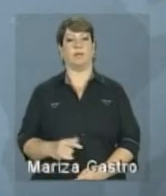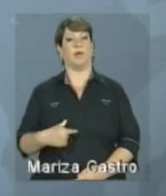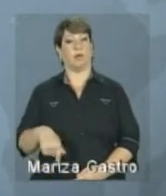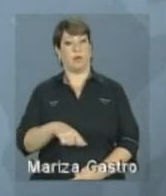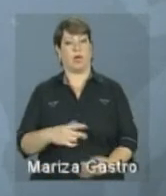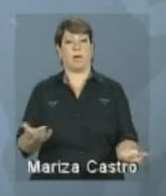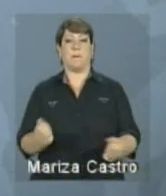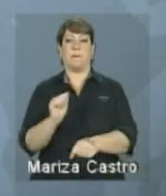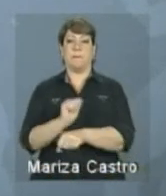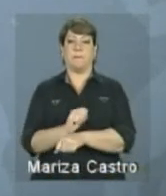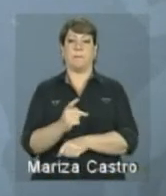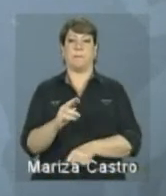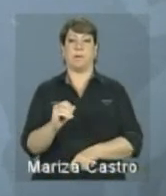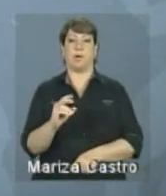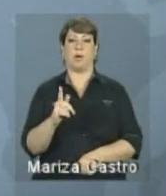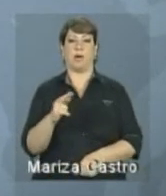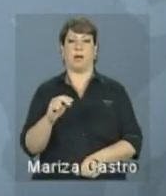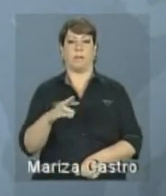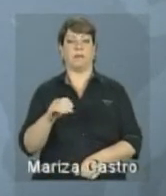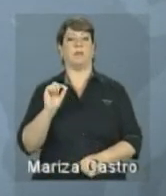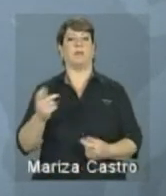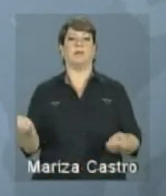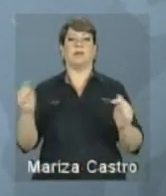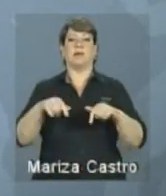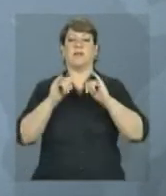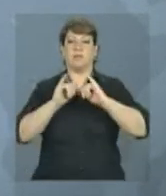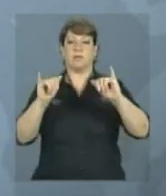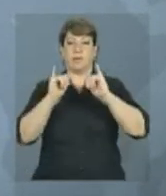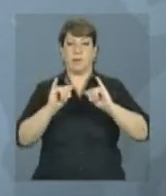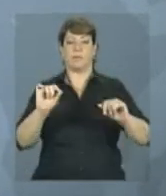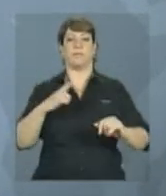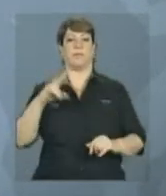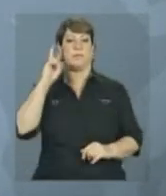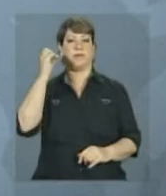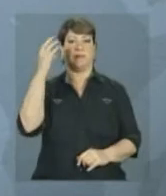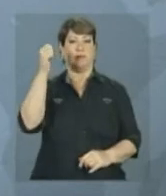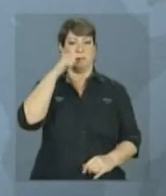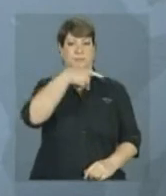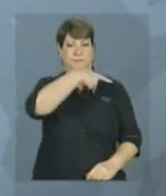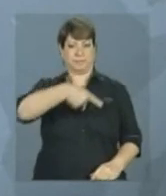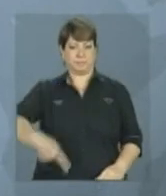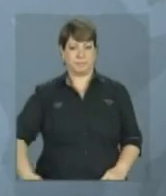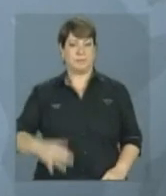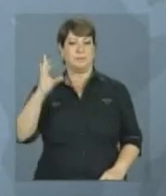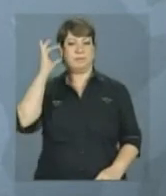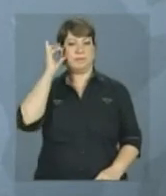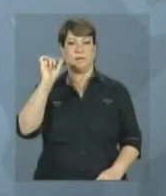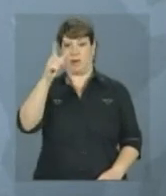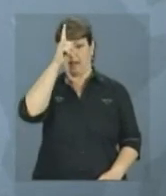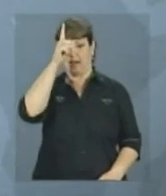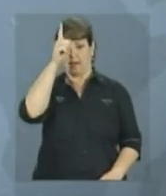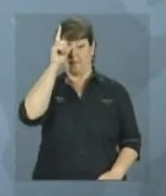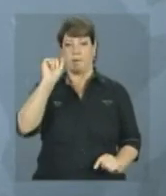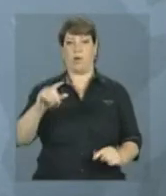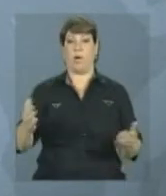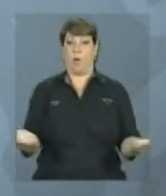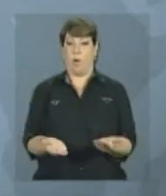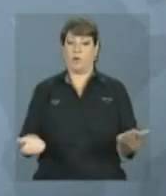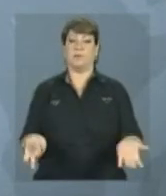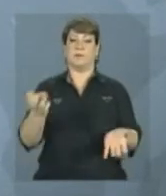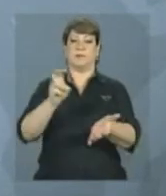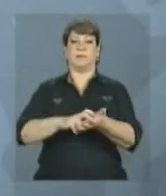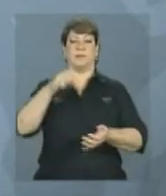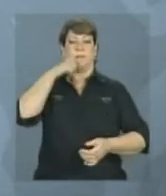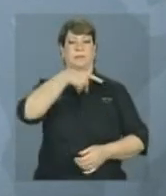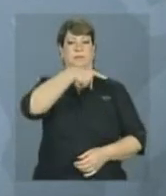Interrompemos a programação para trazer informações sobre a viagem da presidenta Dilma Rousseff à Alemanha. Hoje pela manhã